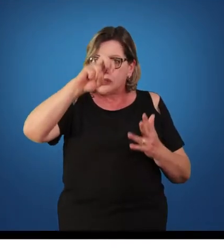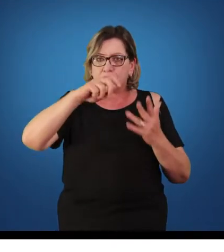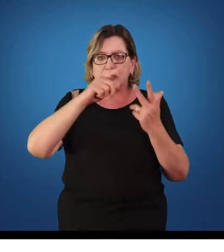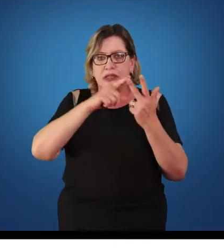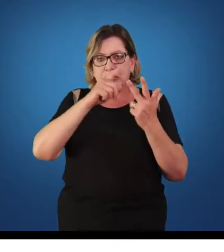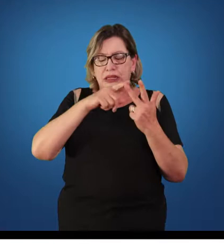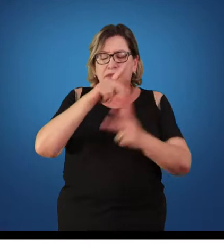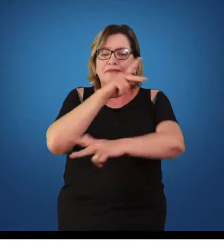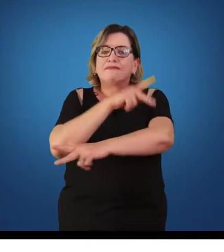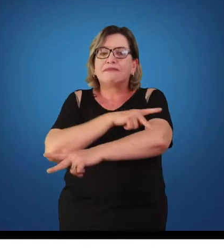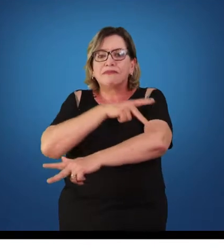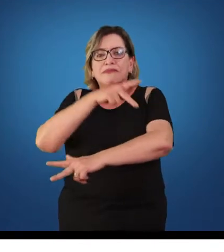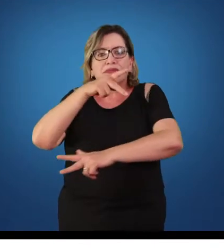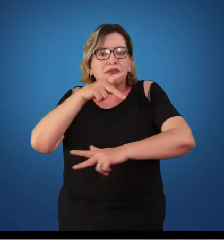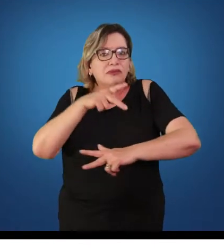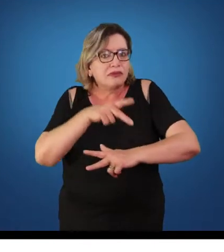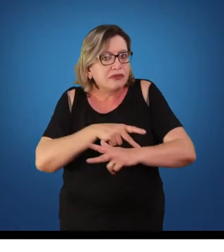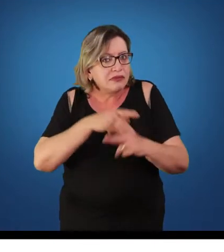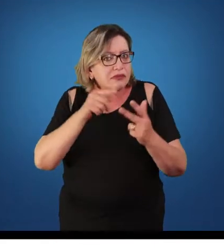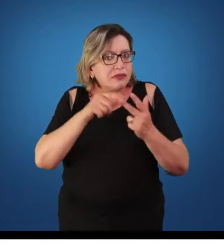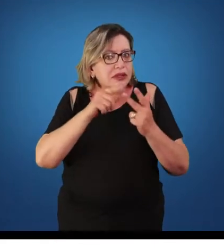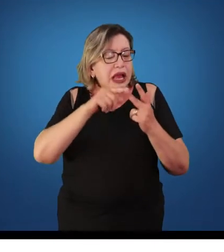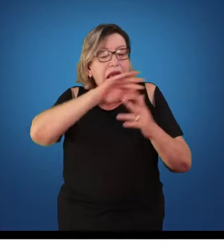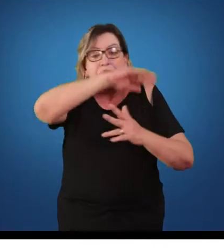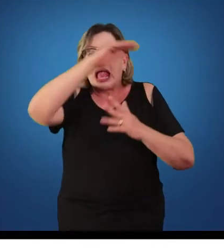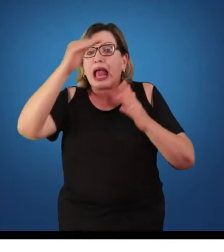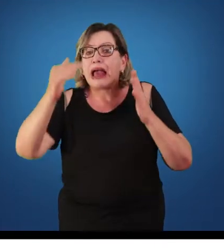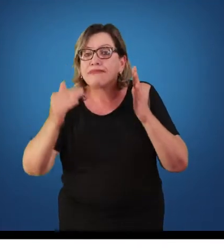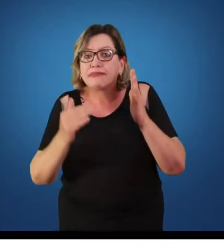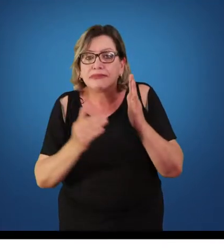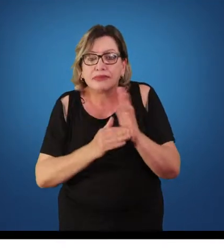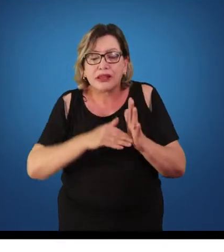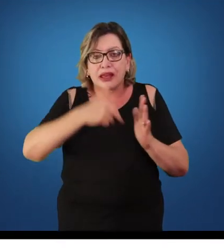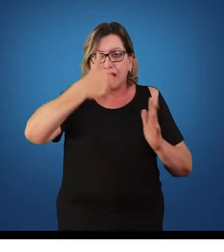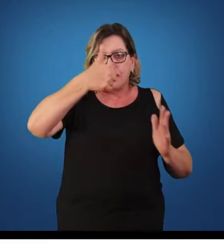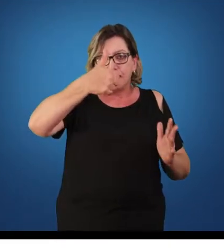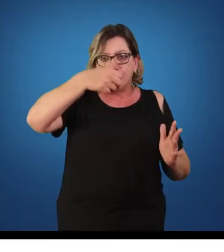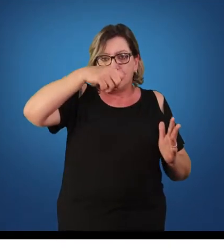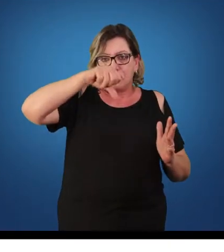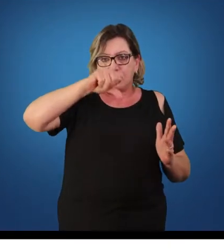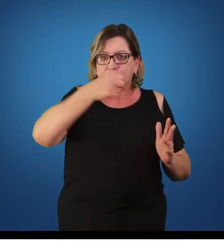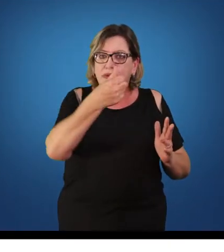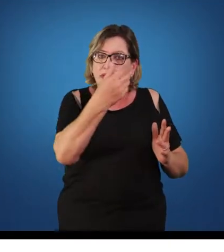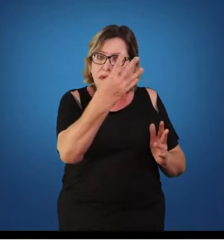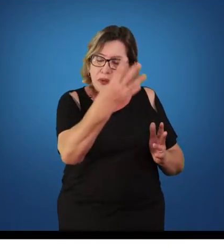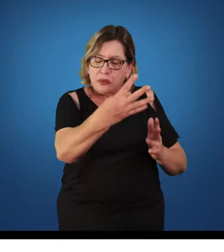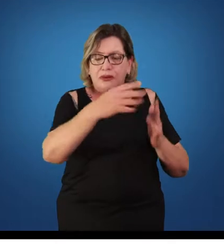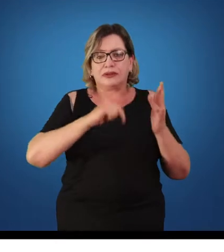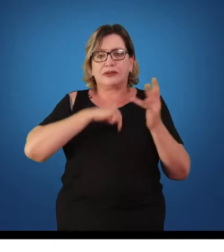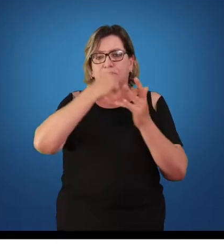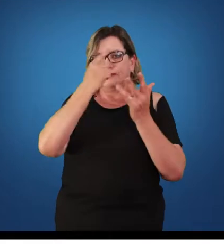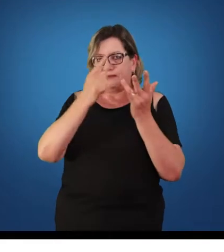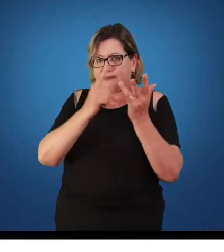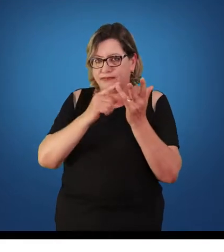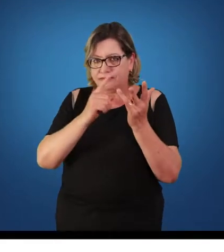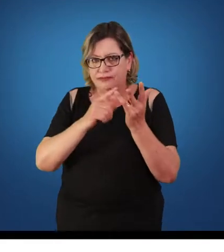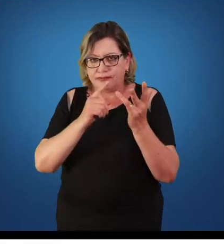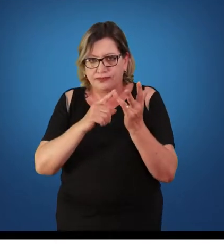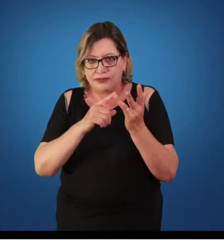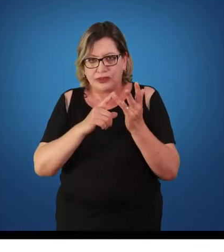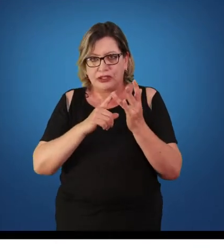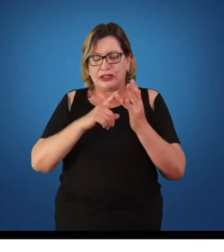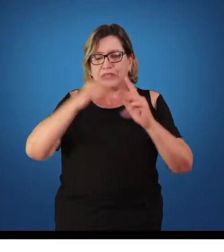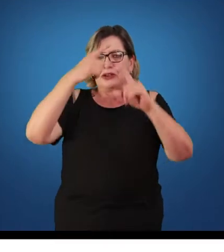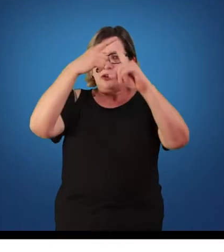pedagogicista, de 1945 a 1964. Educação física